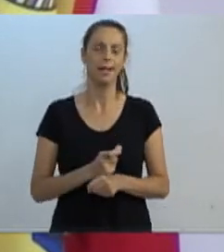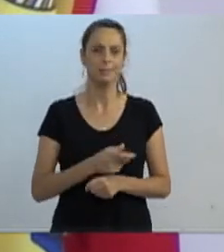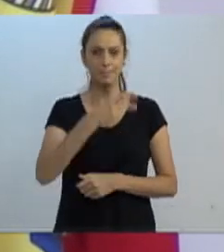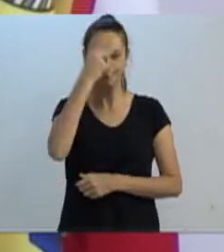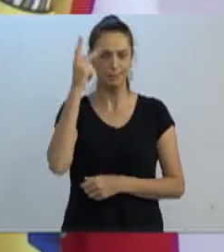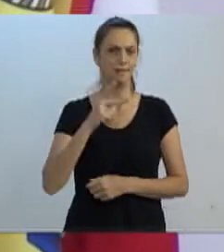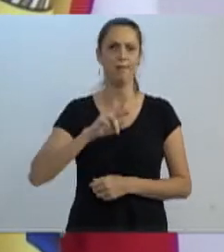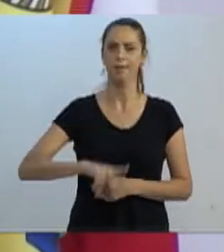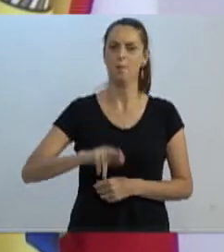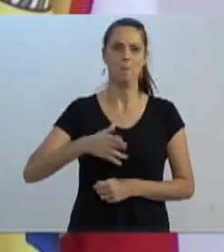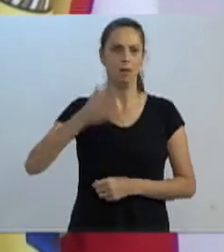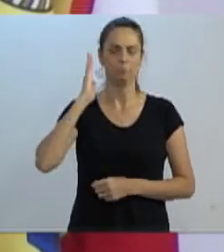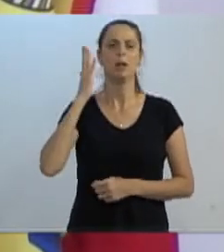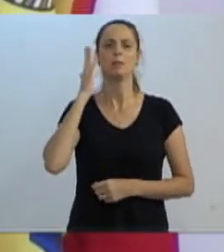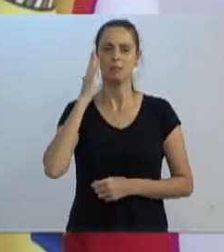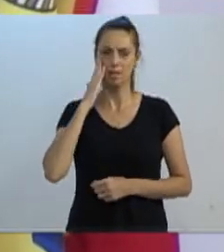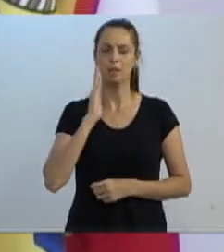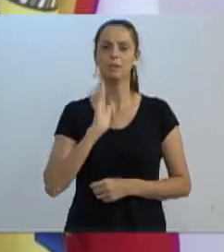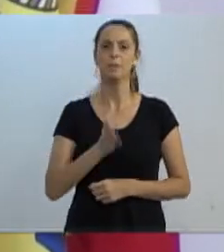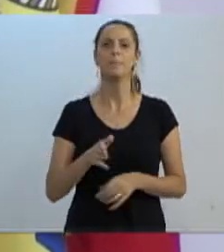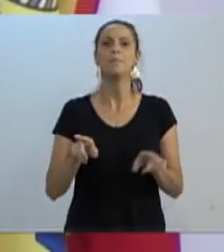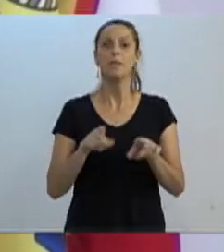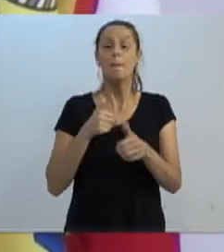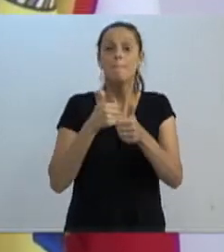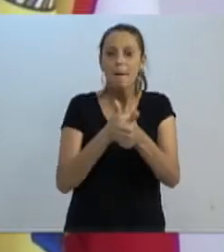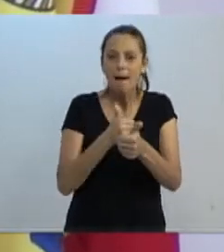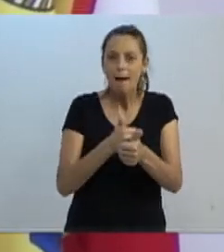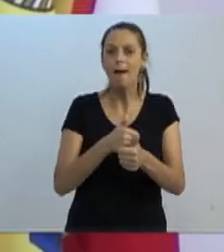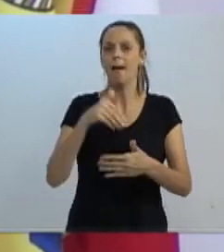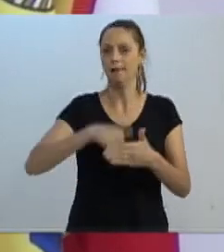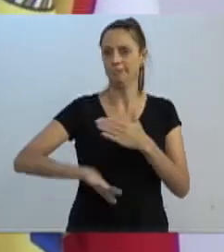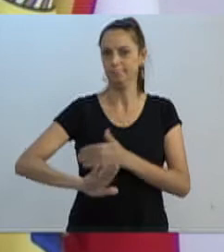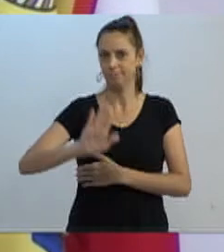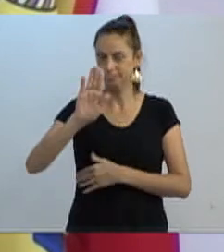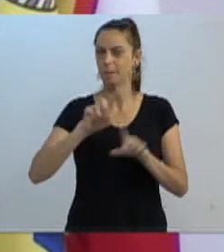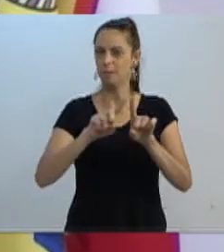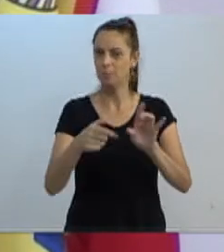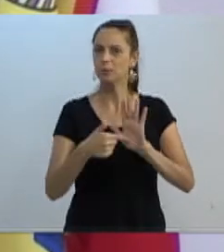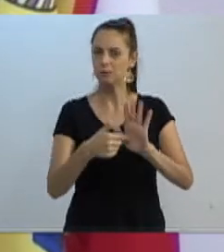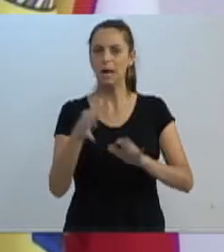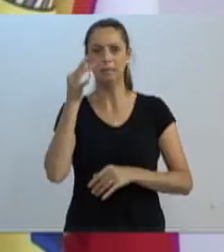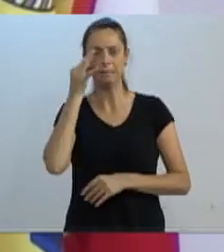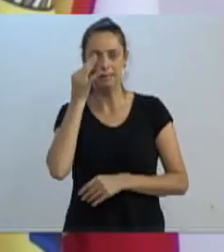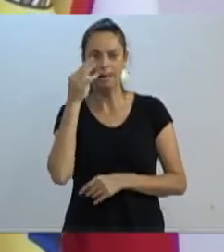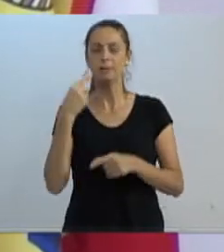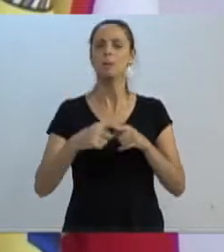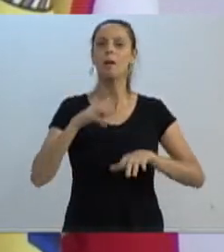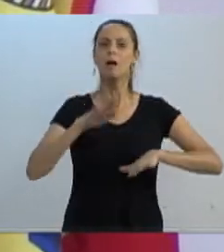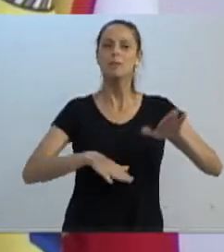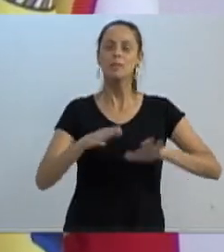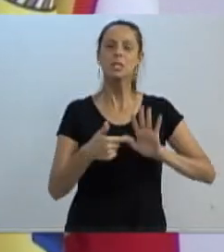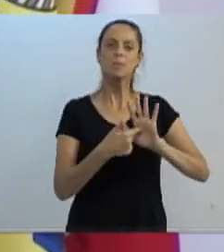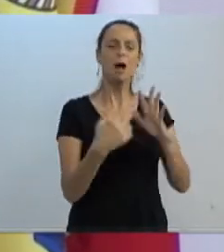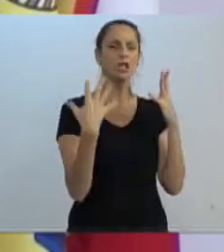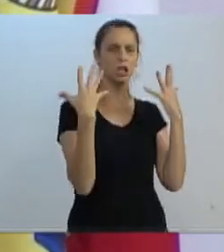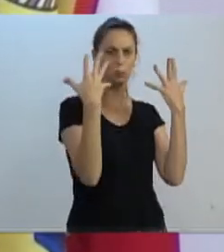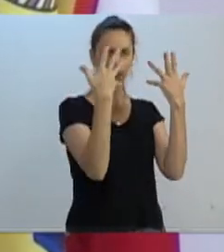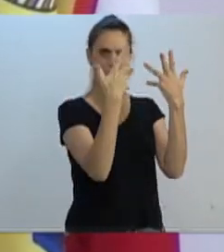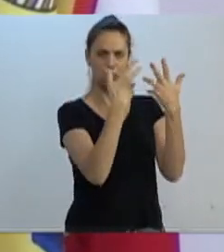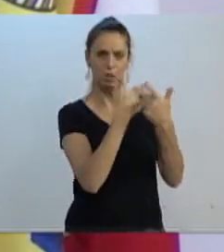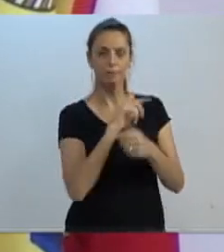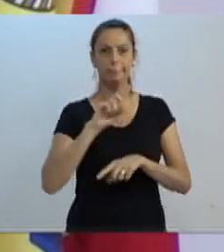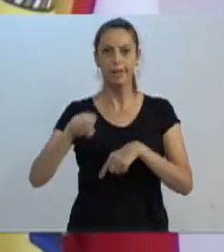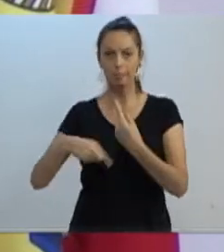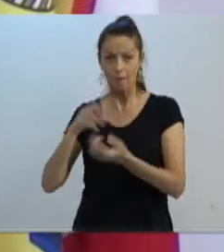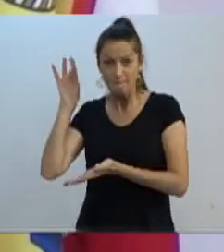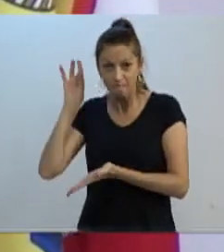essa questão pré-eleitoral, então vai jogar um monte de coisa, só que a realidade, vou começar a mostrar aqui. Uma coisa é mostrar aquelas coisas lindas e bonitas lá, velha do Ita, outra coisa é mostrar a realidade